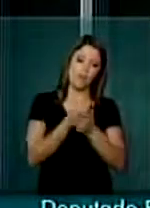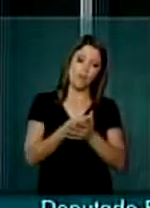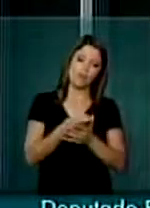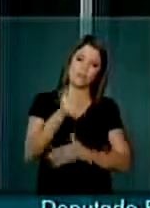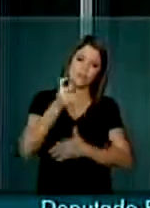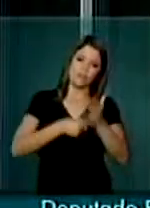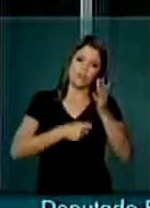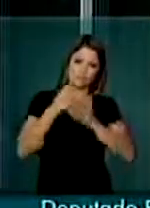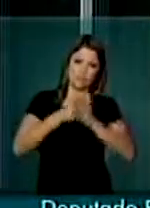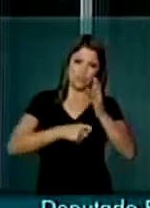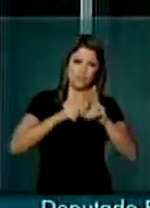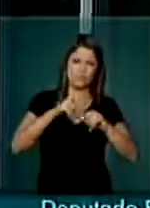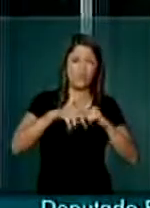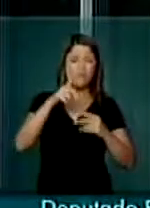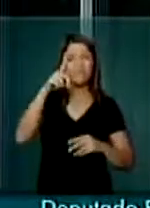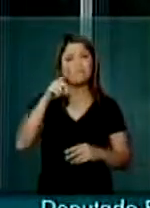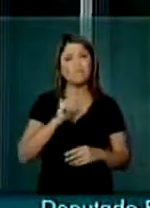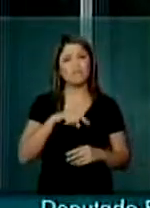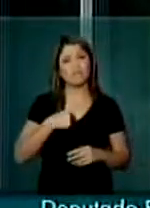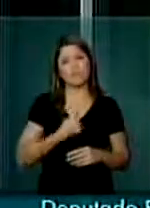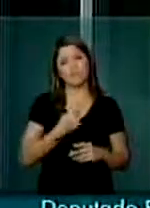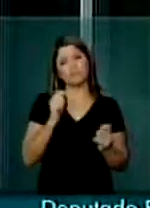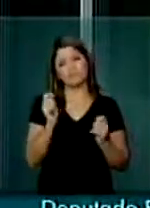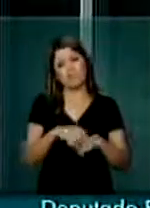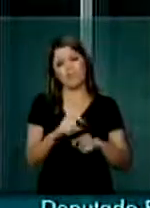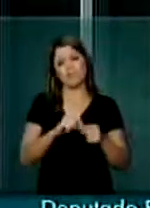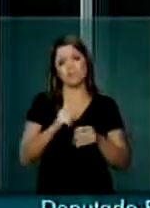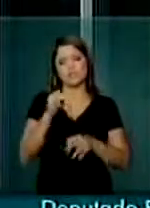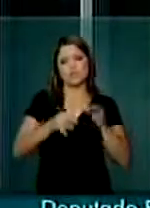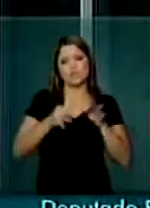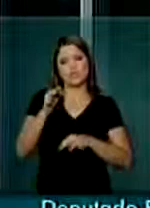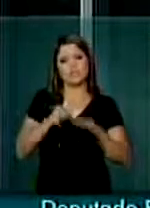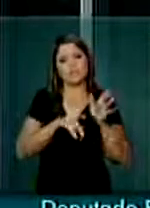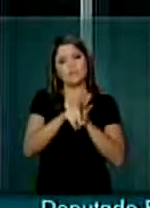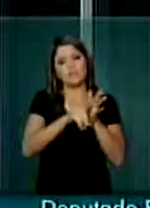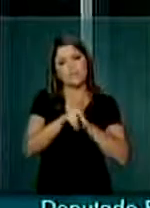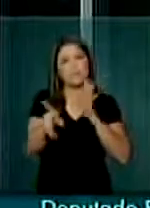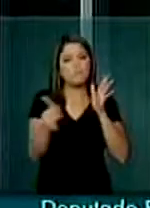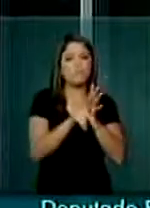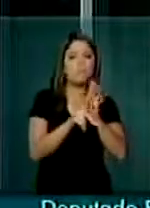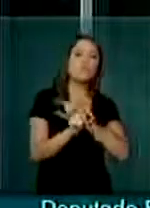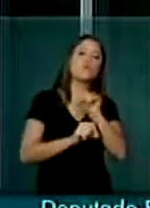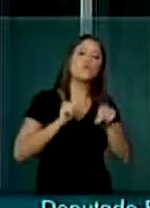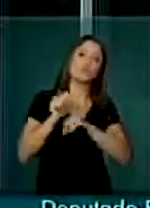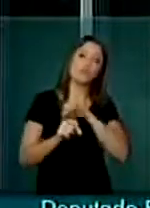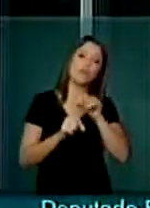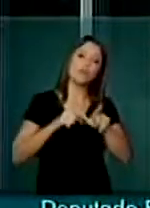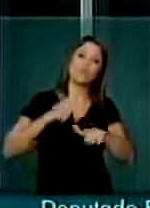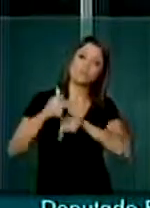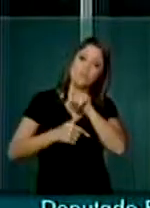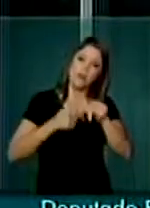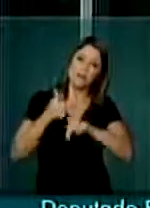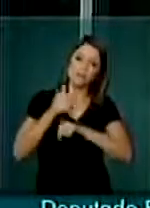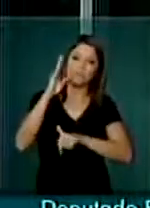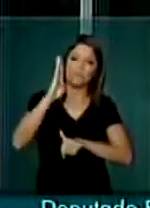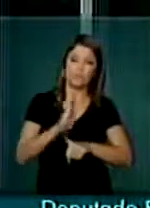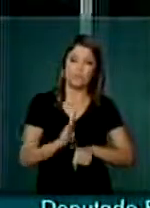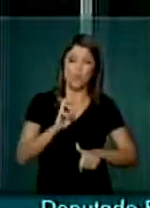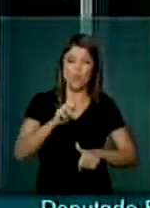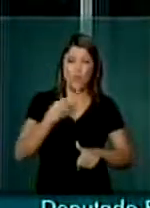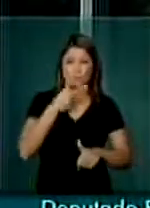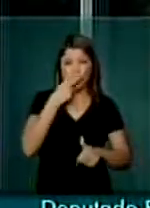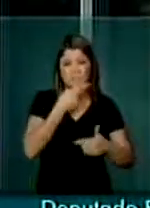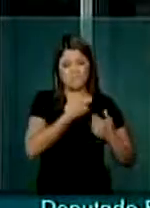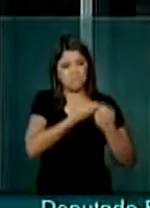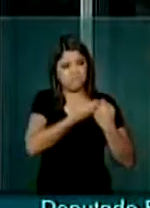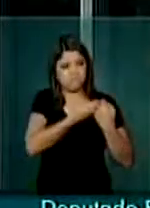impostos. É o mínimo que nós podemos fazer de justiça fiscal com o trabalhador brasileiro, com aquele que tem carregado o